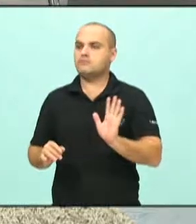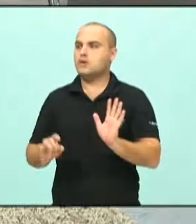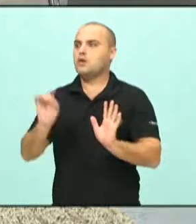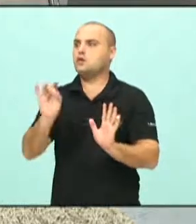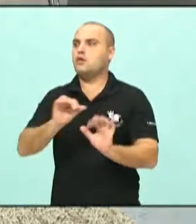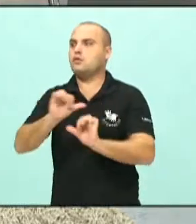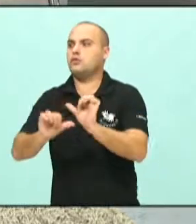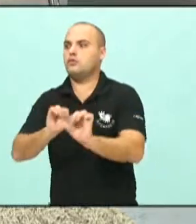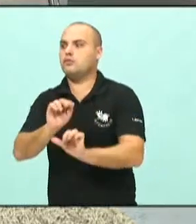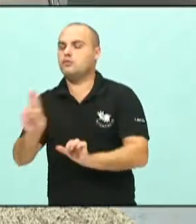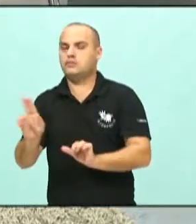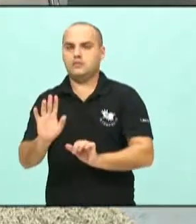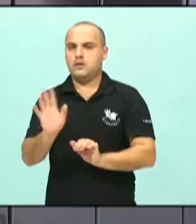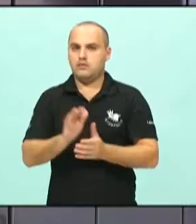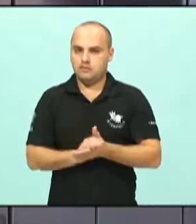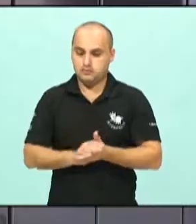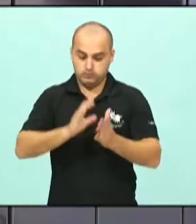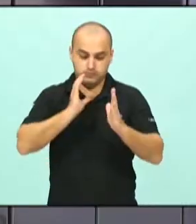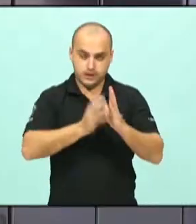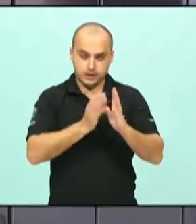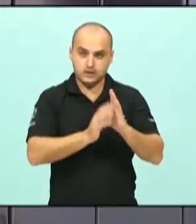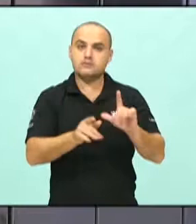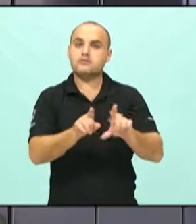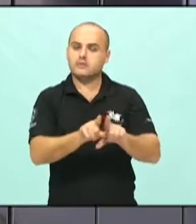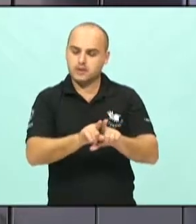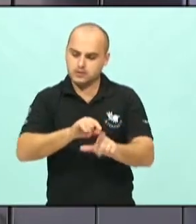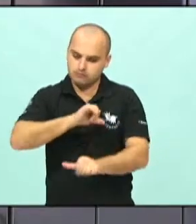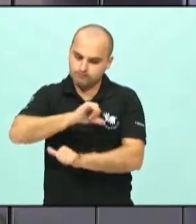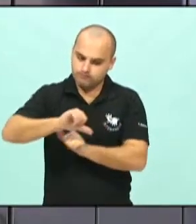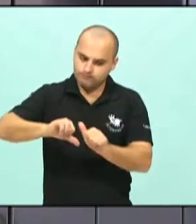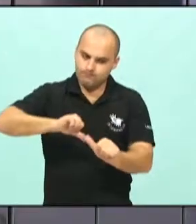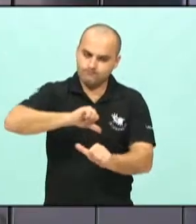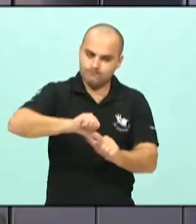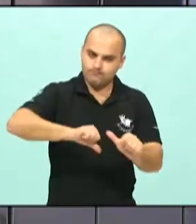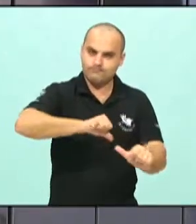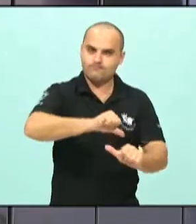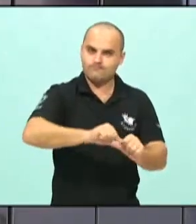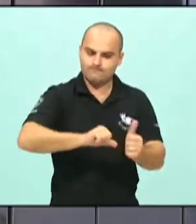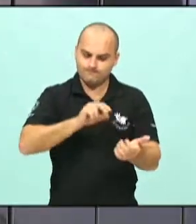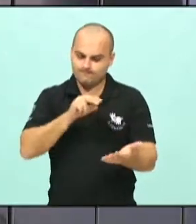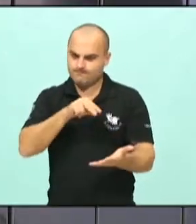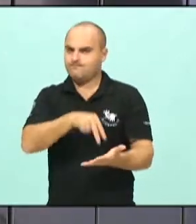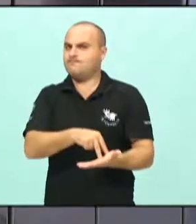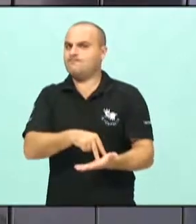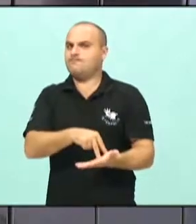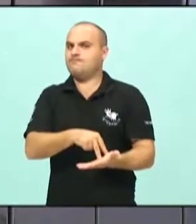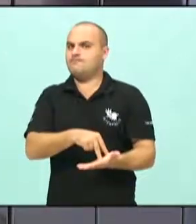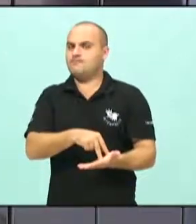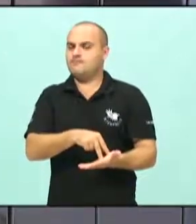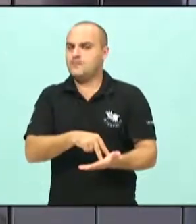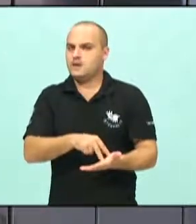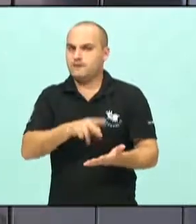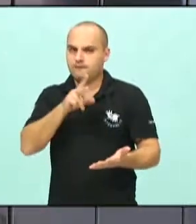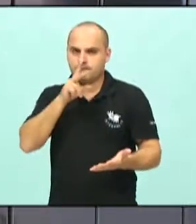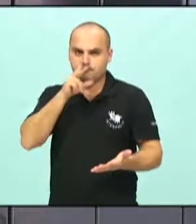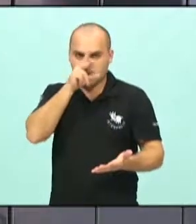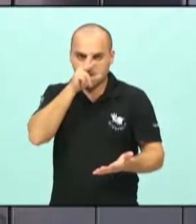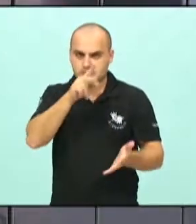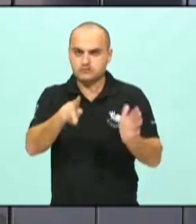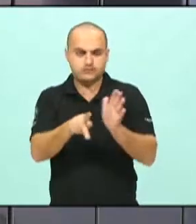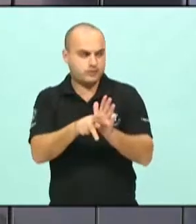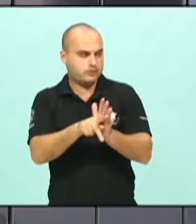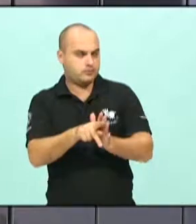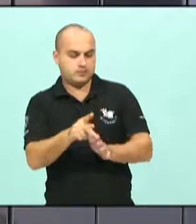O partido está se reinventando, agora buscando um posicionamento mais alinhado também aos novos